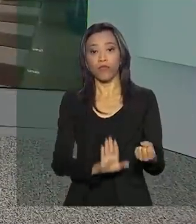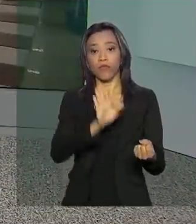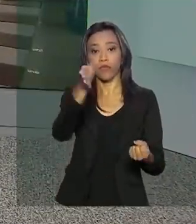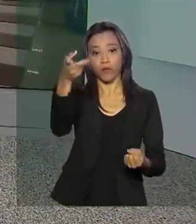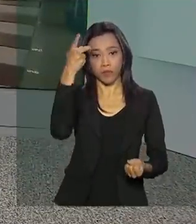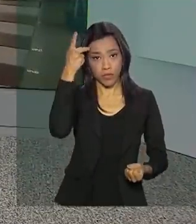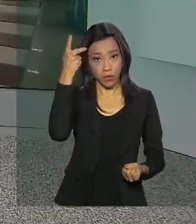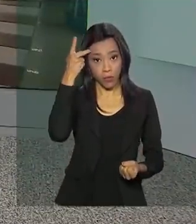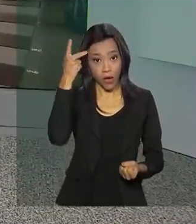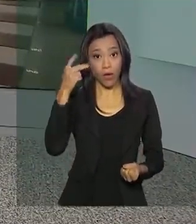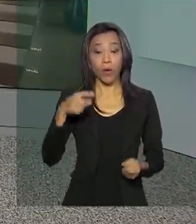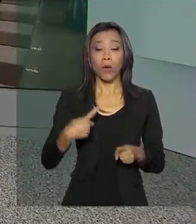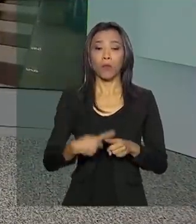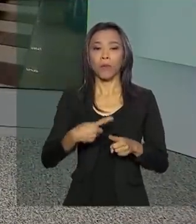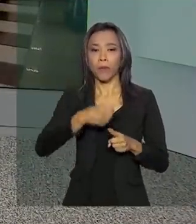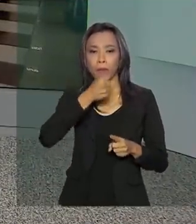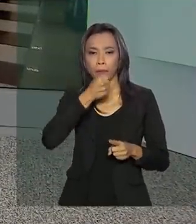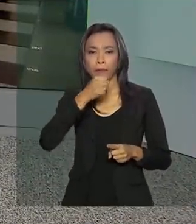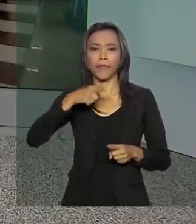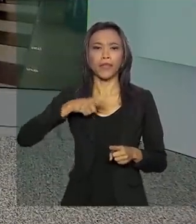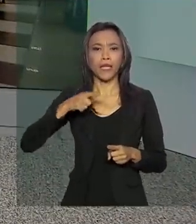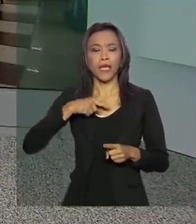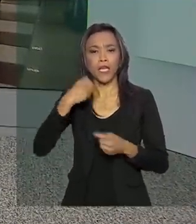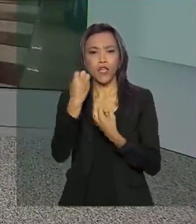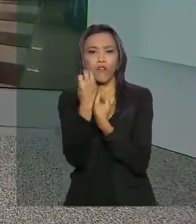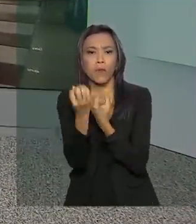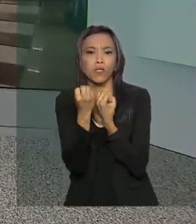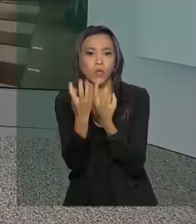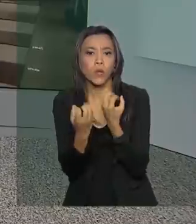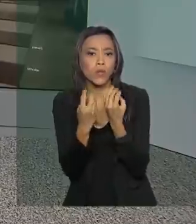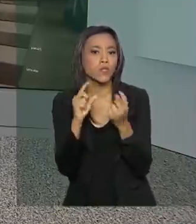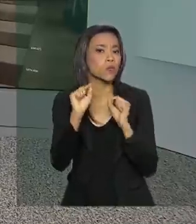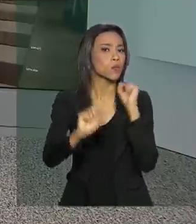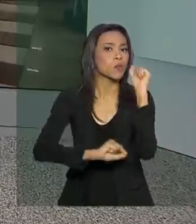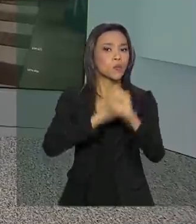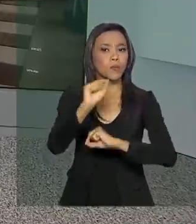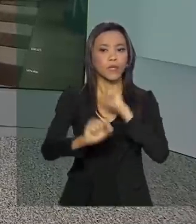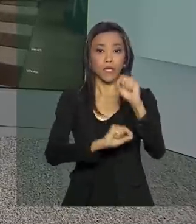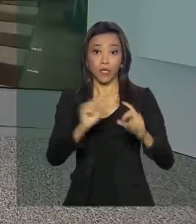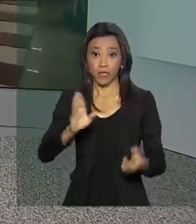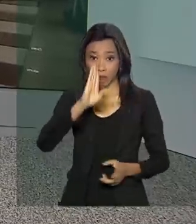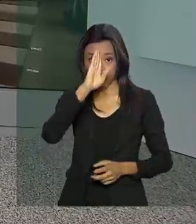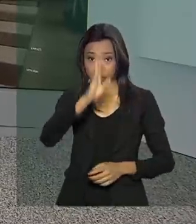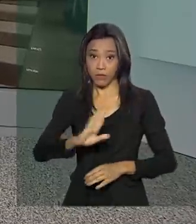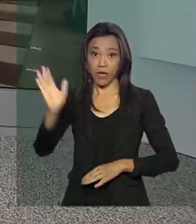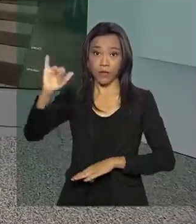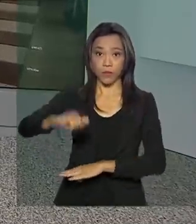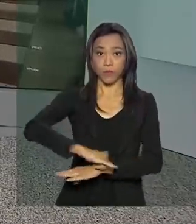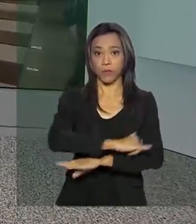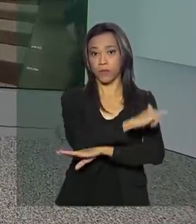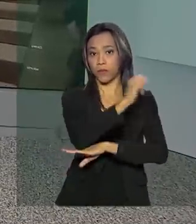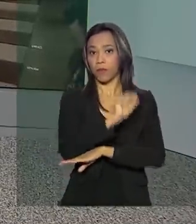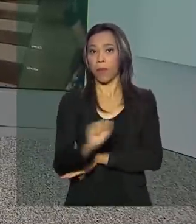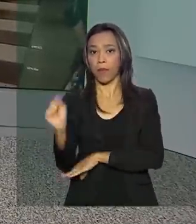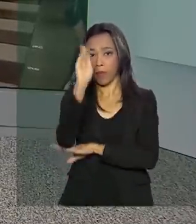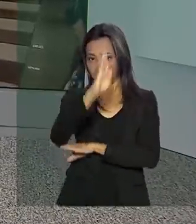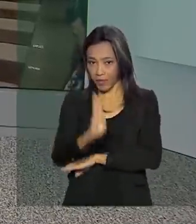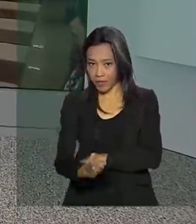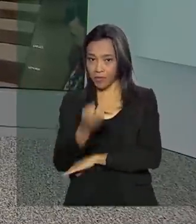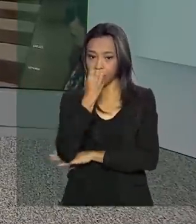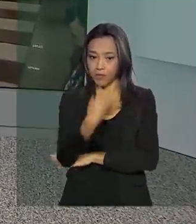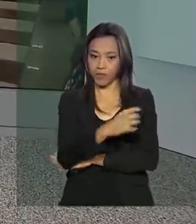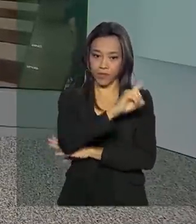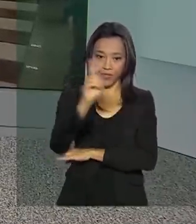porque o repórter Pablo Mundim tem informações sobre a movimentação nos principais aeroportos do país. Bom dia, Pablo.